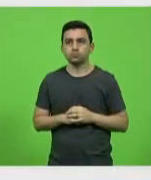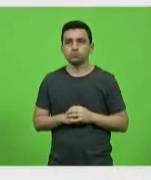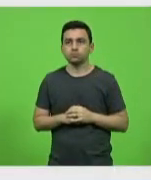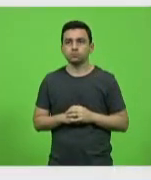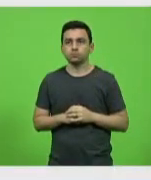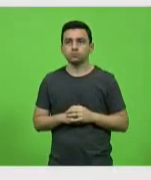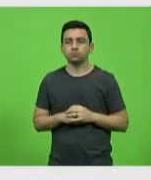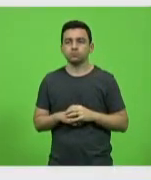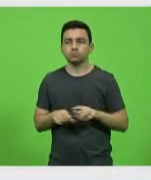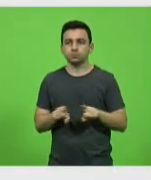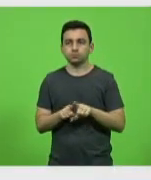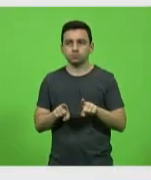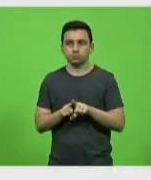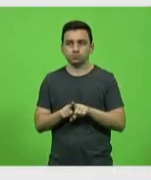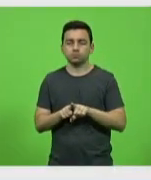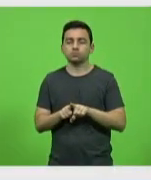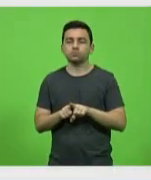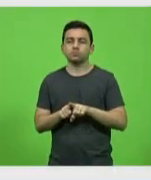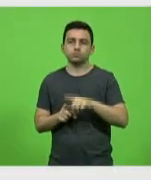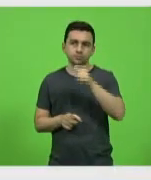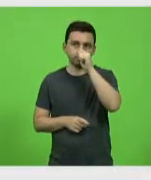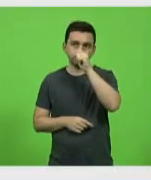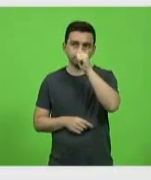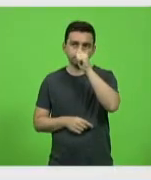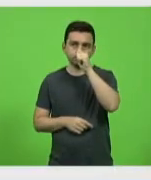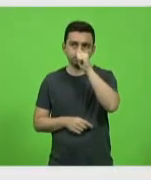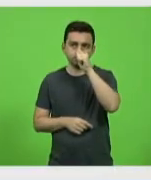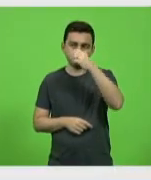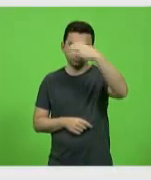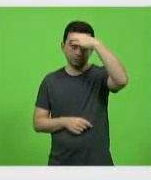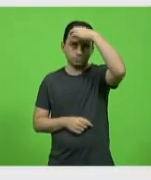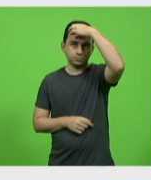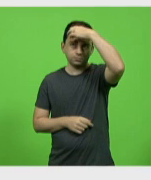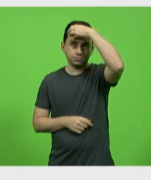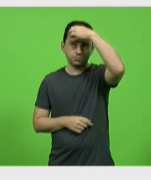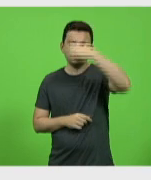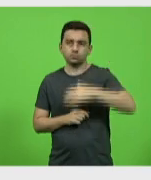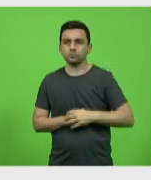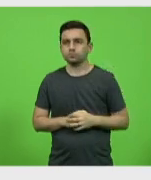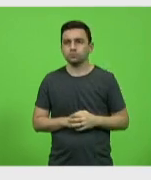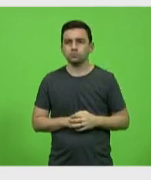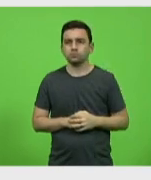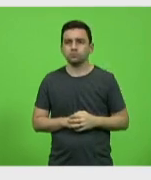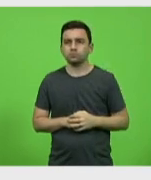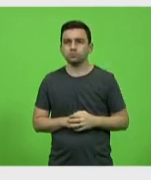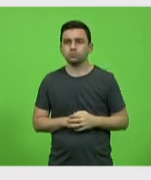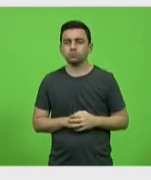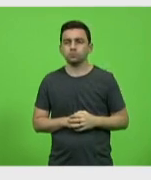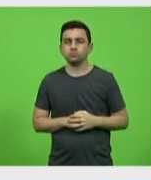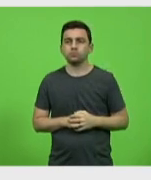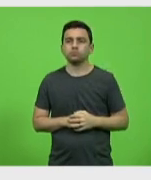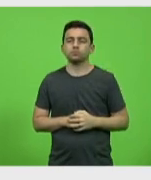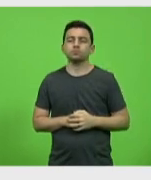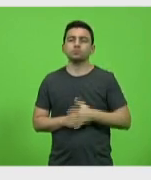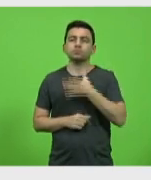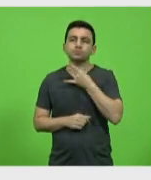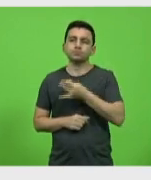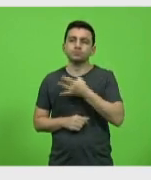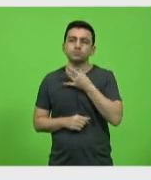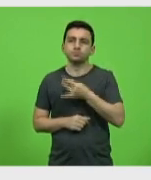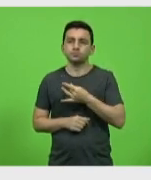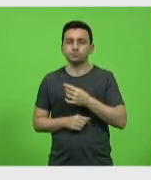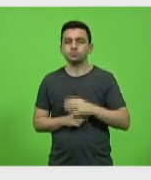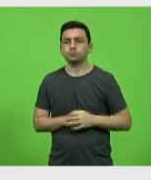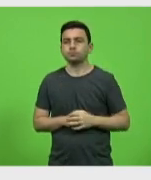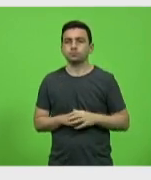deputado João Amin, no deputado Coronel Mocelin, no deputado Valdir Cobalquini e no deputado